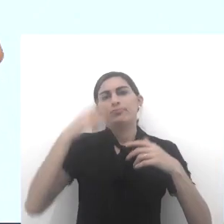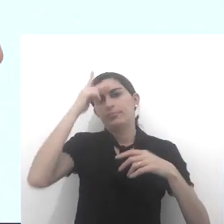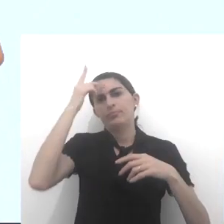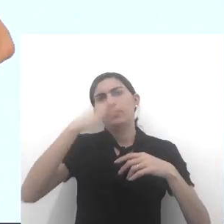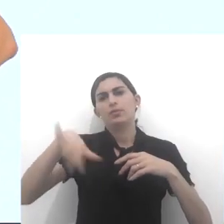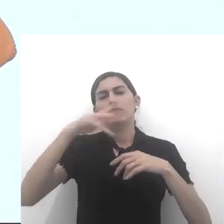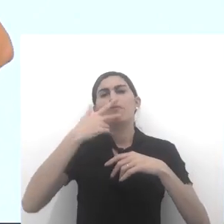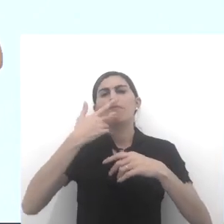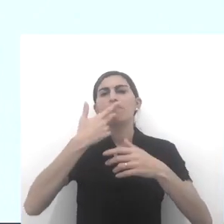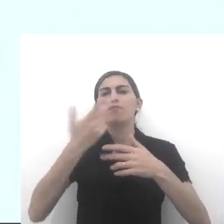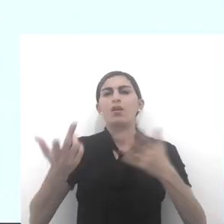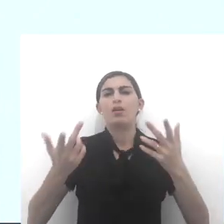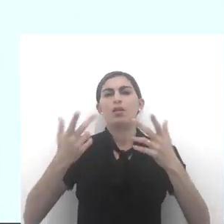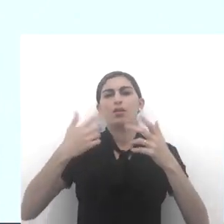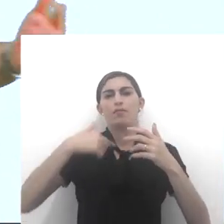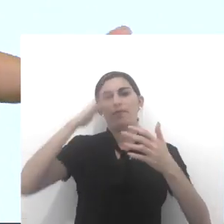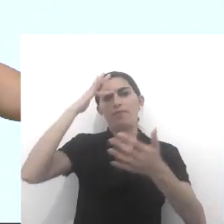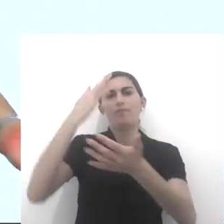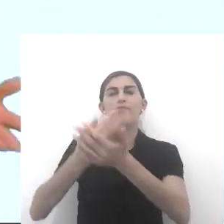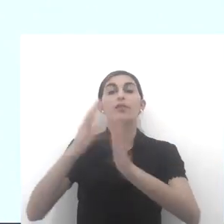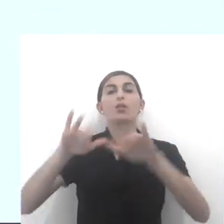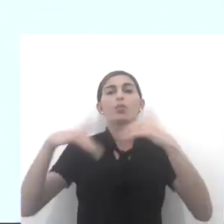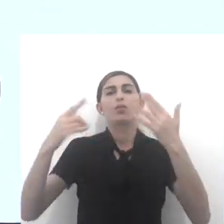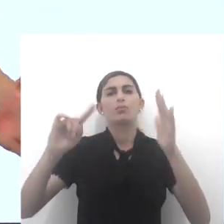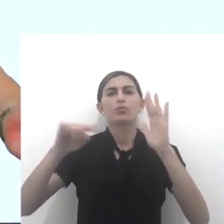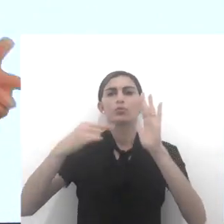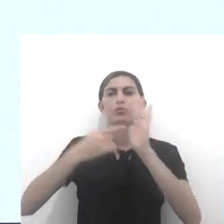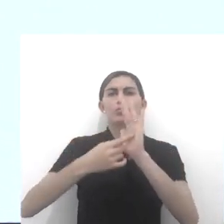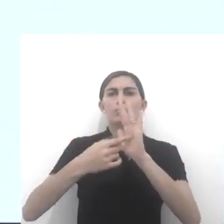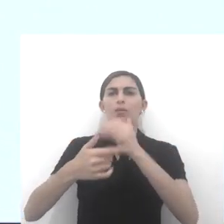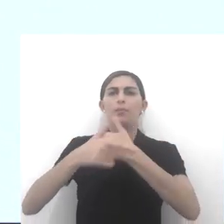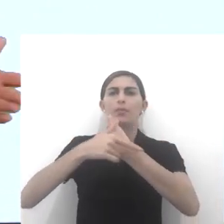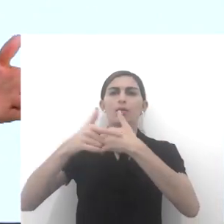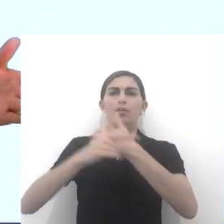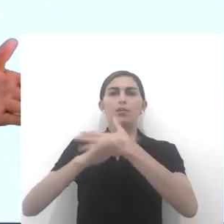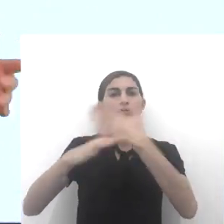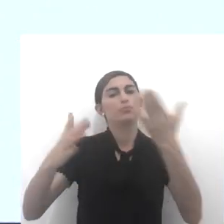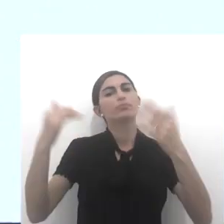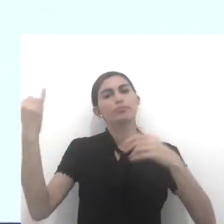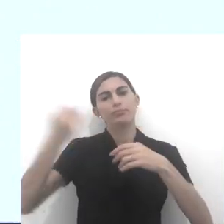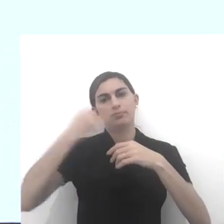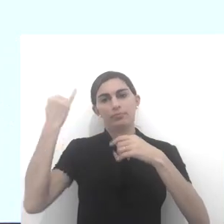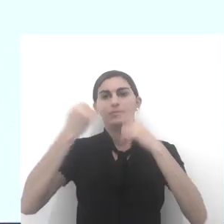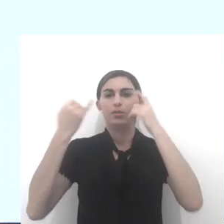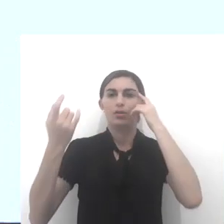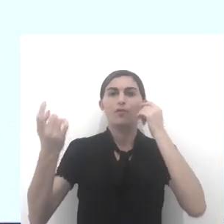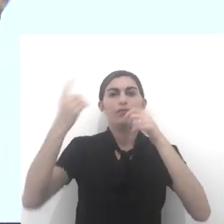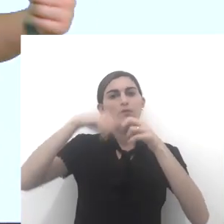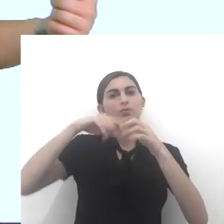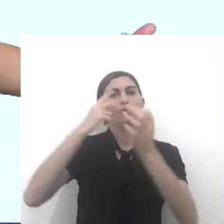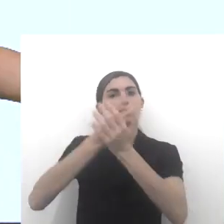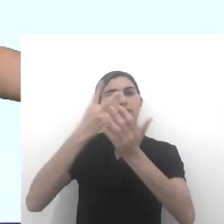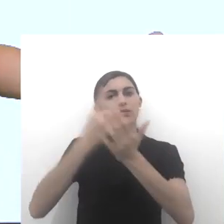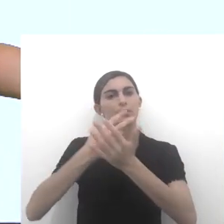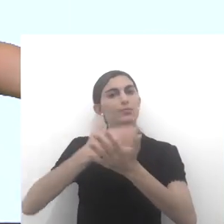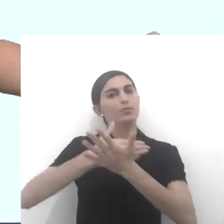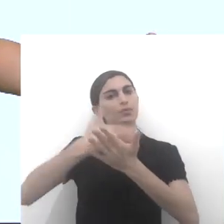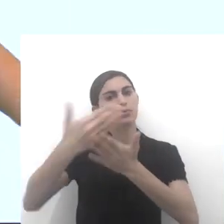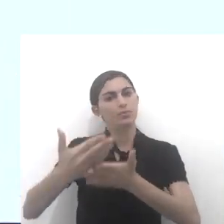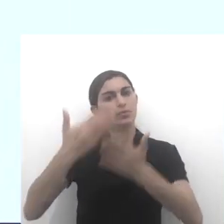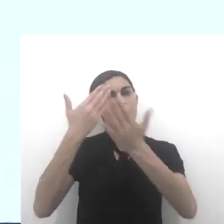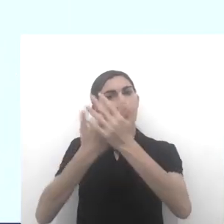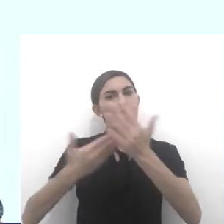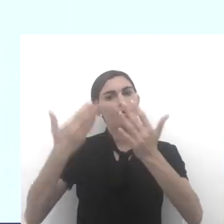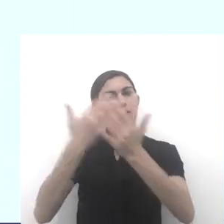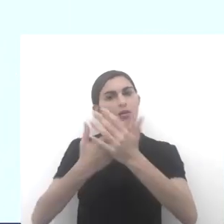pessoas que professam determinada fé. Qual o objetivo? Qual o seu papel? Então é importante voltar sempre ao início